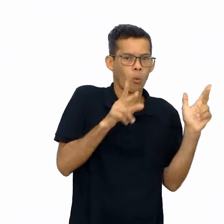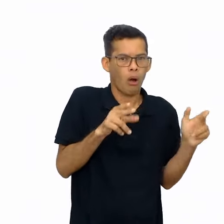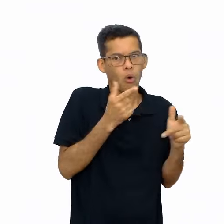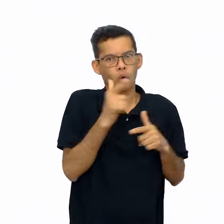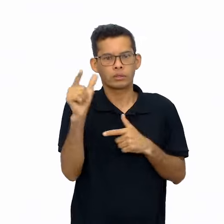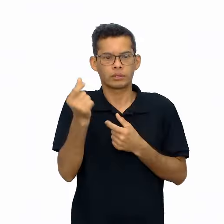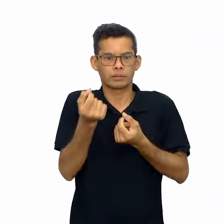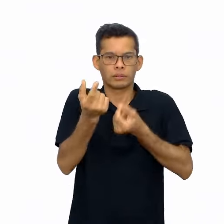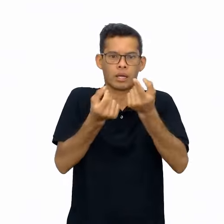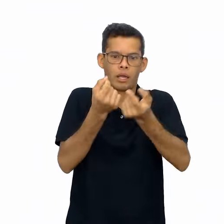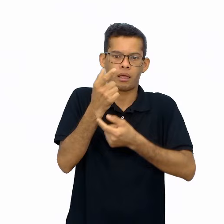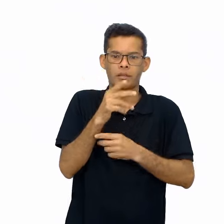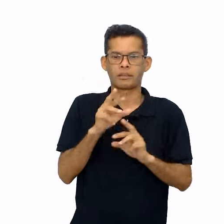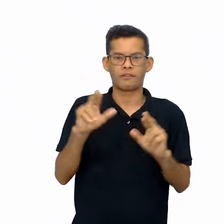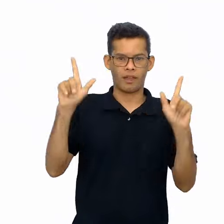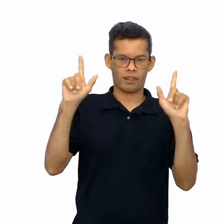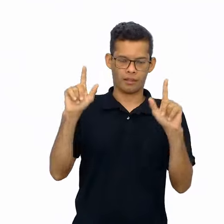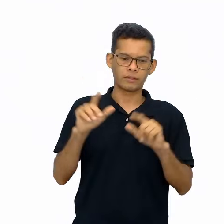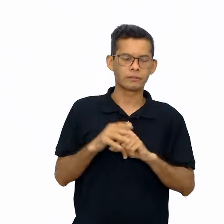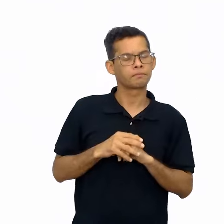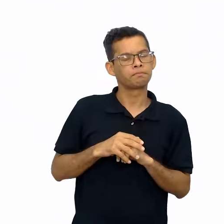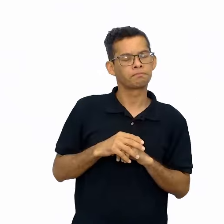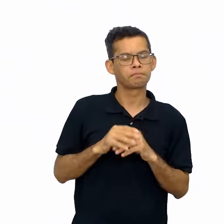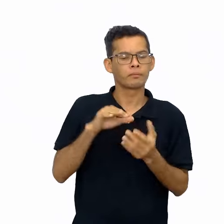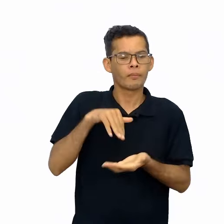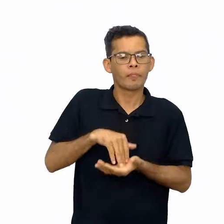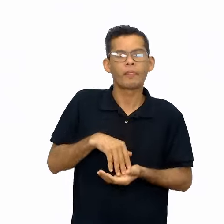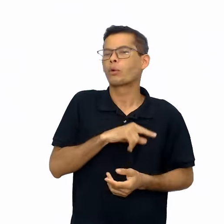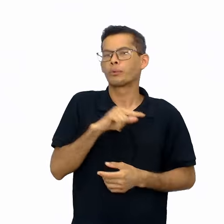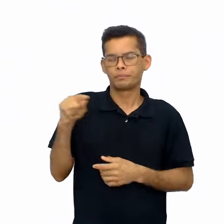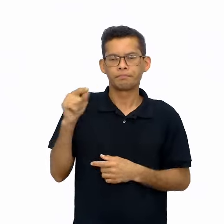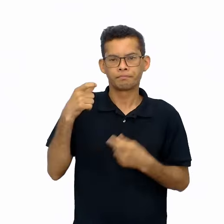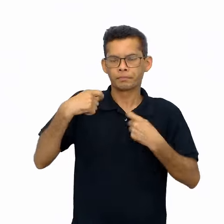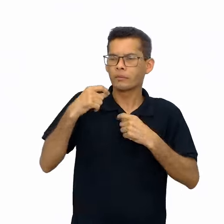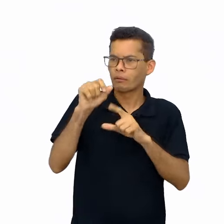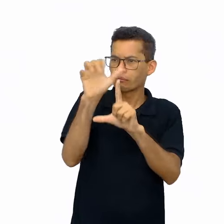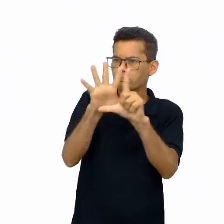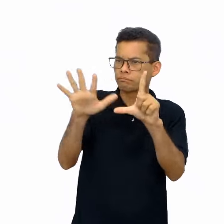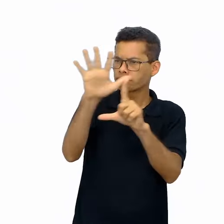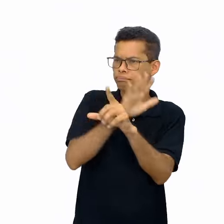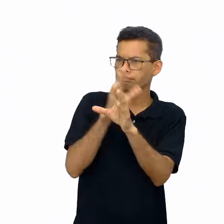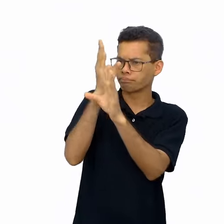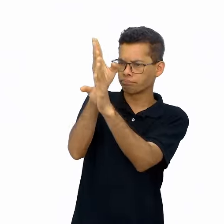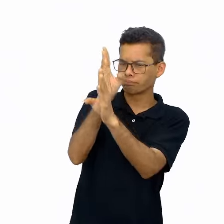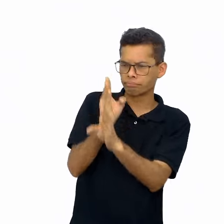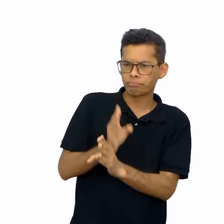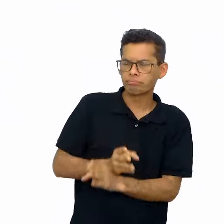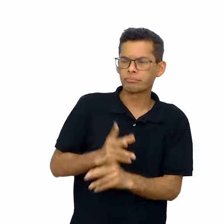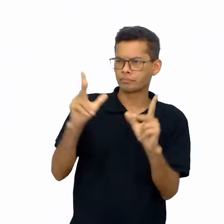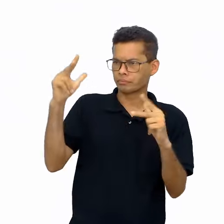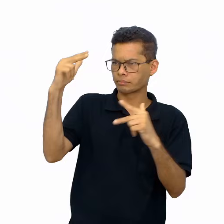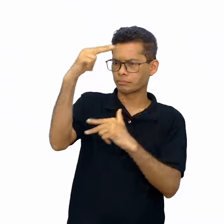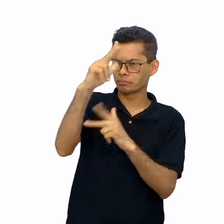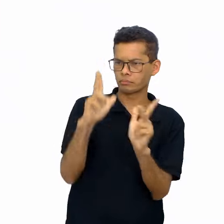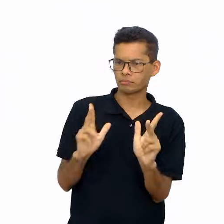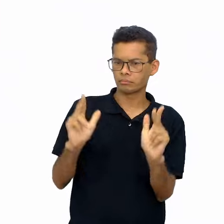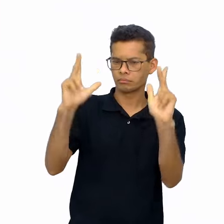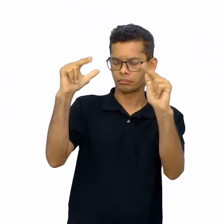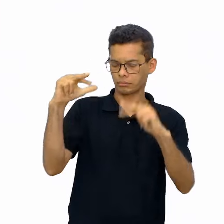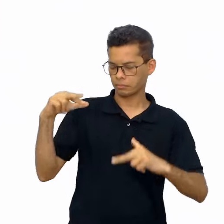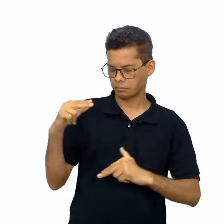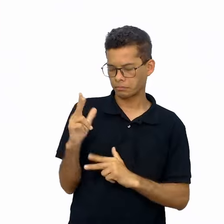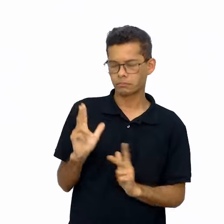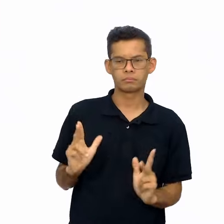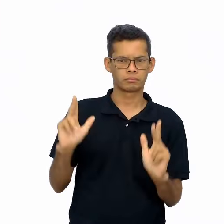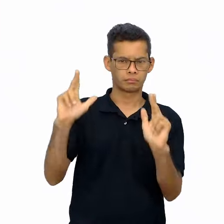Por fim, devem recortar os padrões em que as adivinhas estão registradas e os padrões em que estão as imagens, a fim